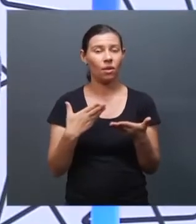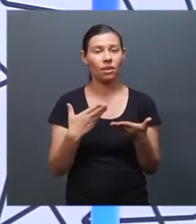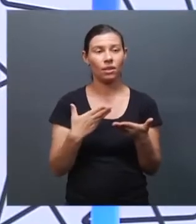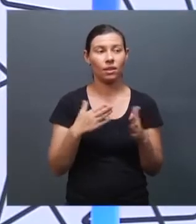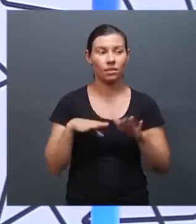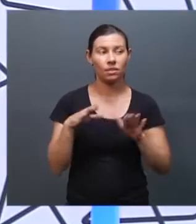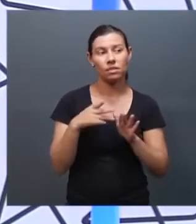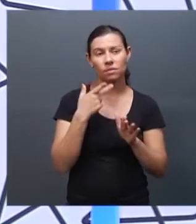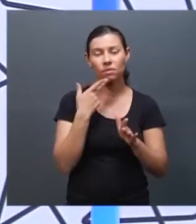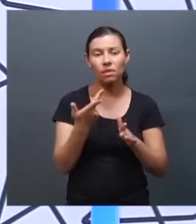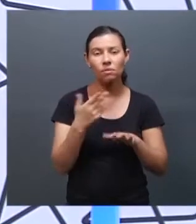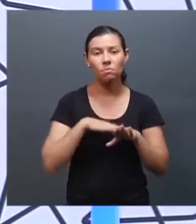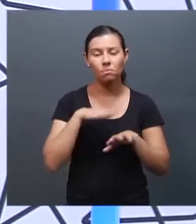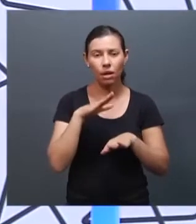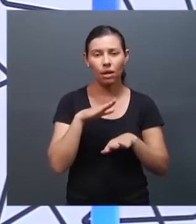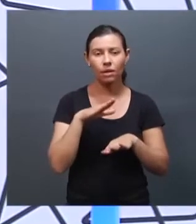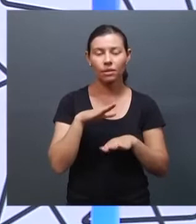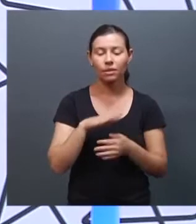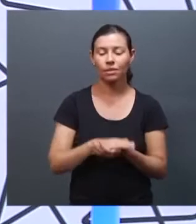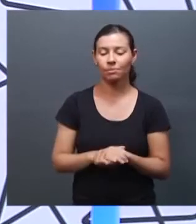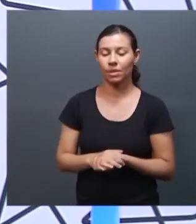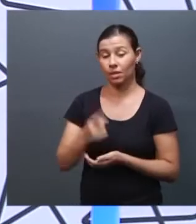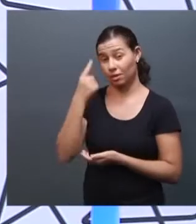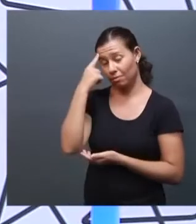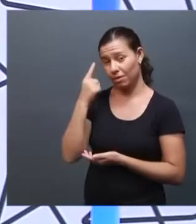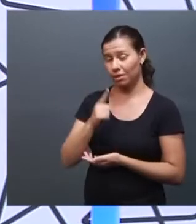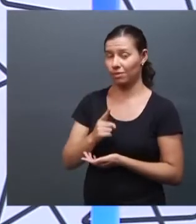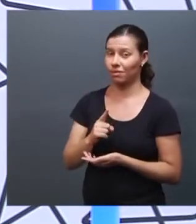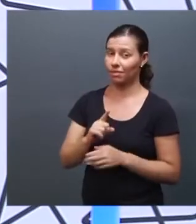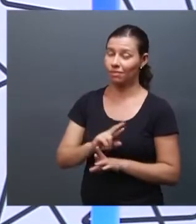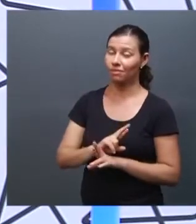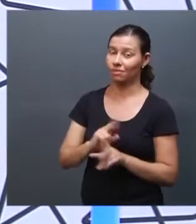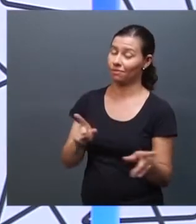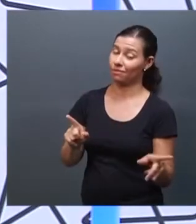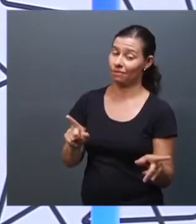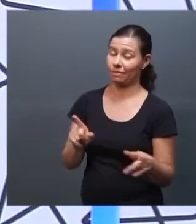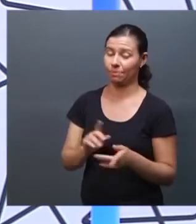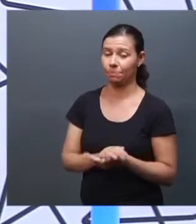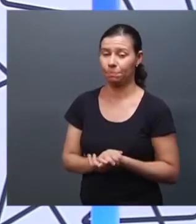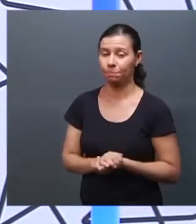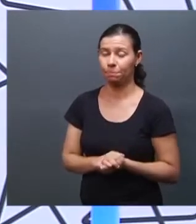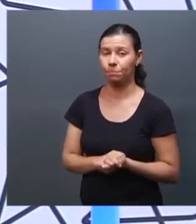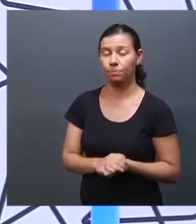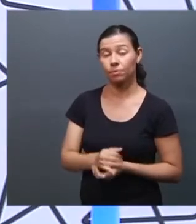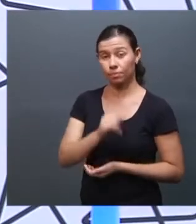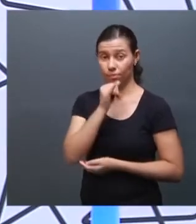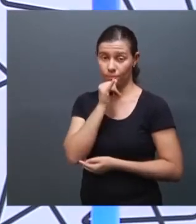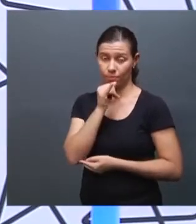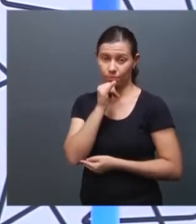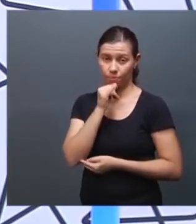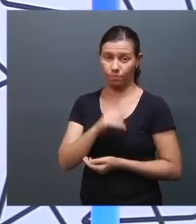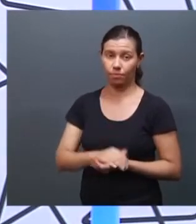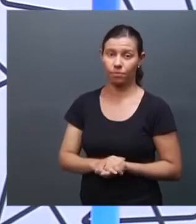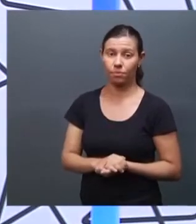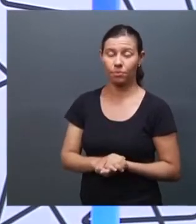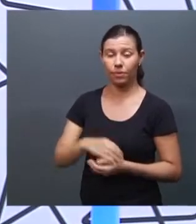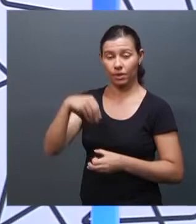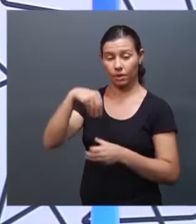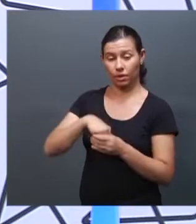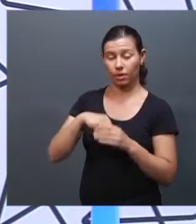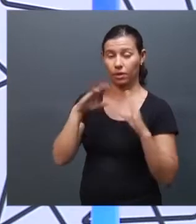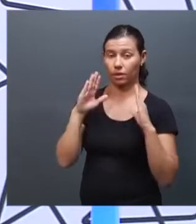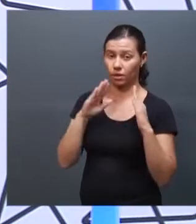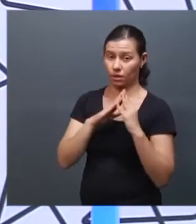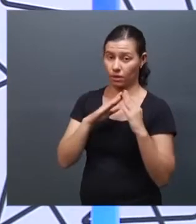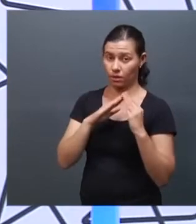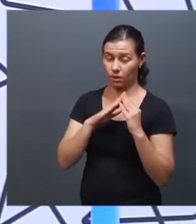Então penso que não não é em relação a isso não por exemplo eu vou dizer da nossa casa que eu